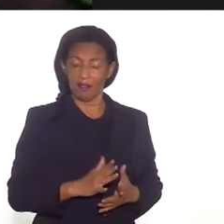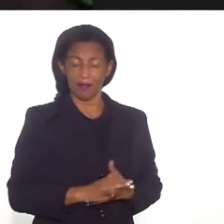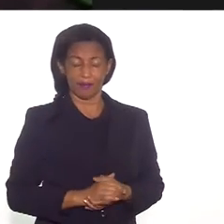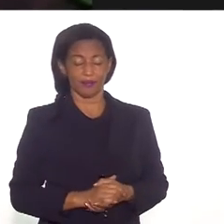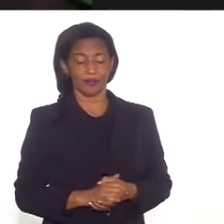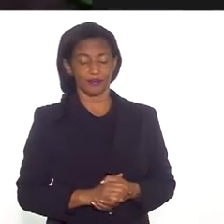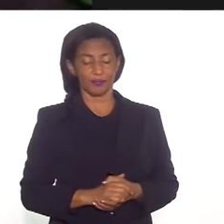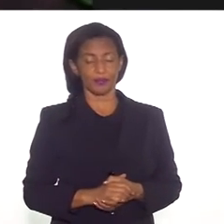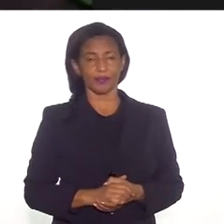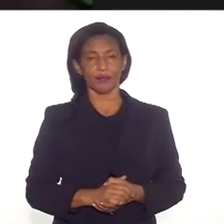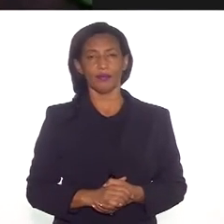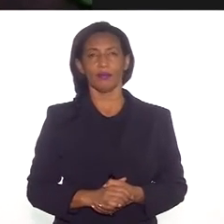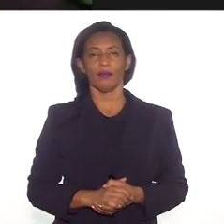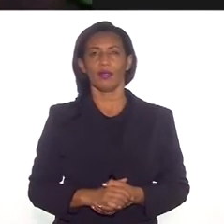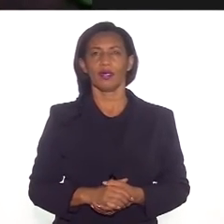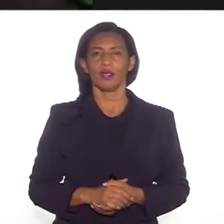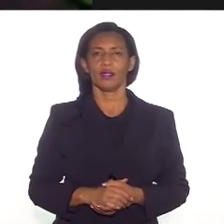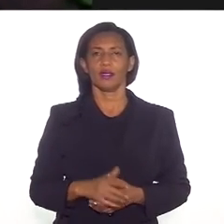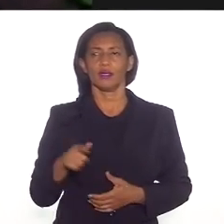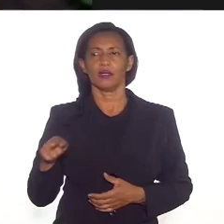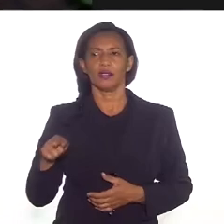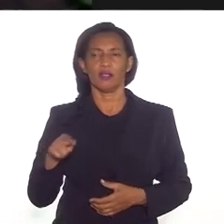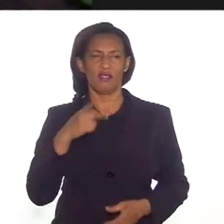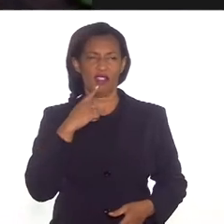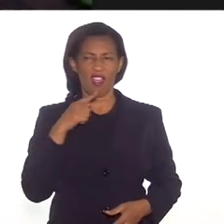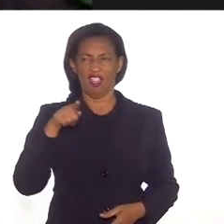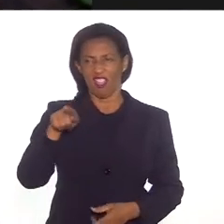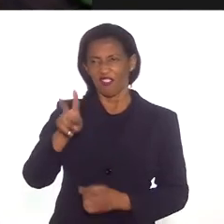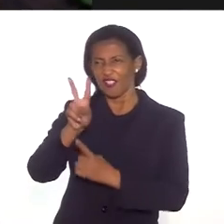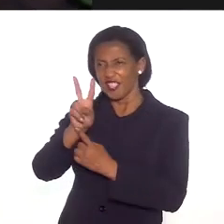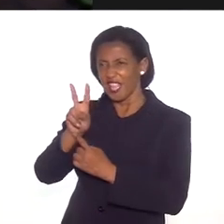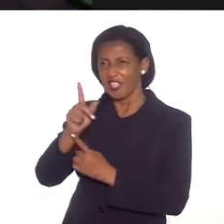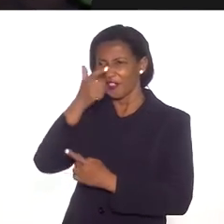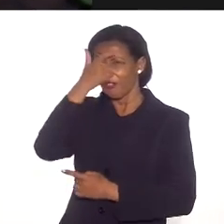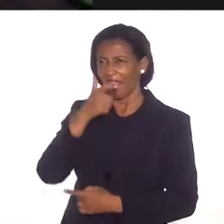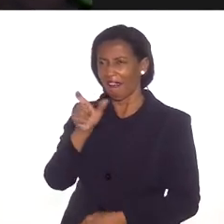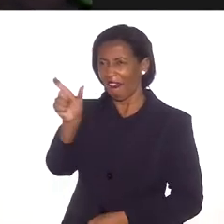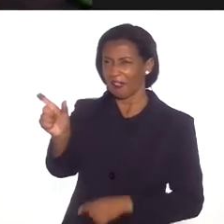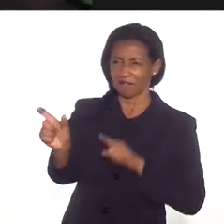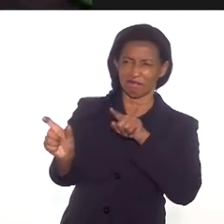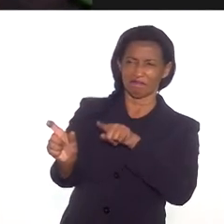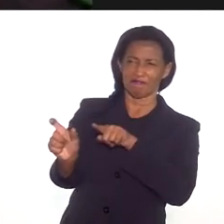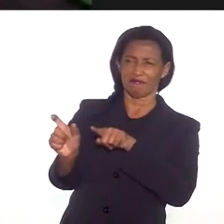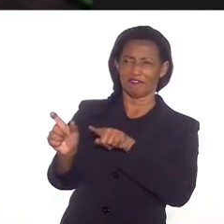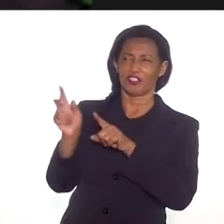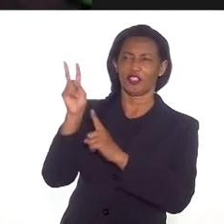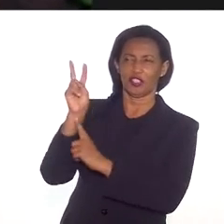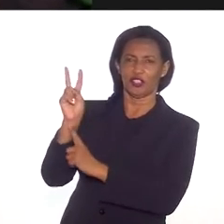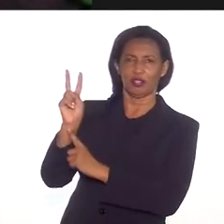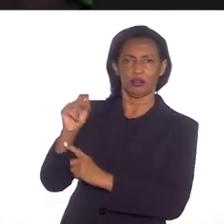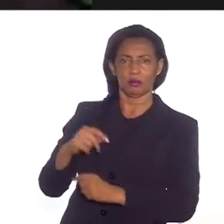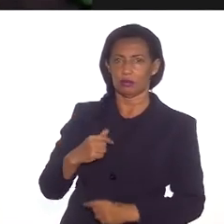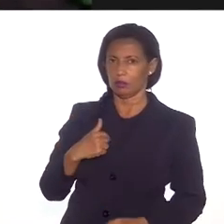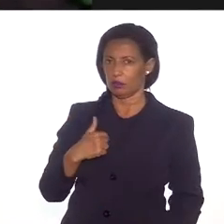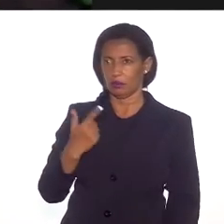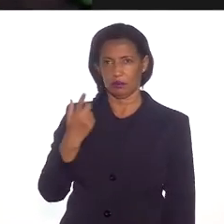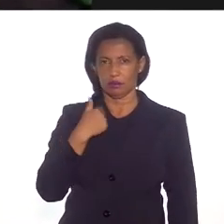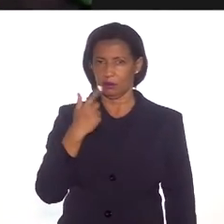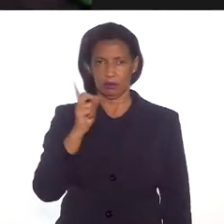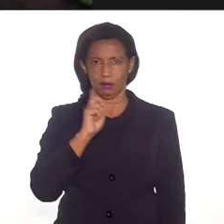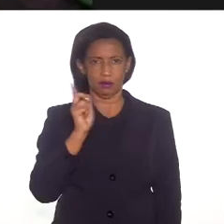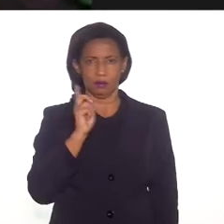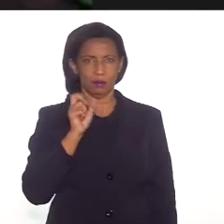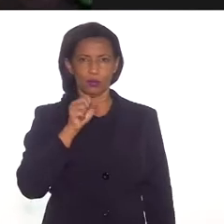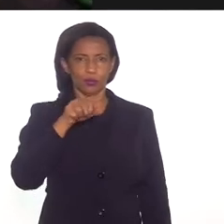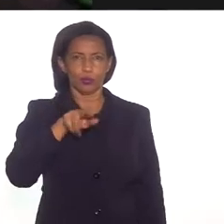que as pessoas às vezes dizem que você é índio porque tem cara de índio. E eu costumo lembrar para elas que não,